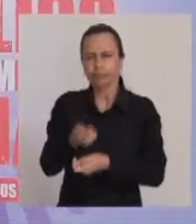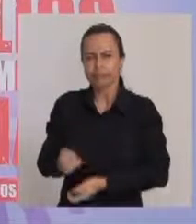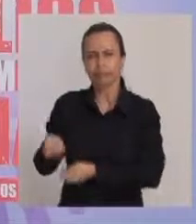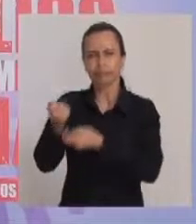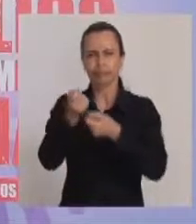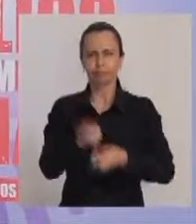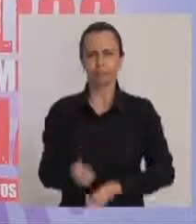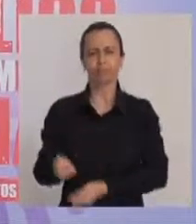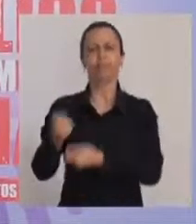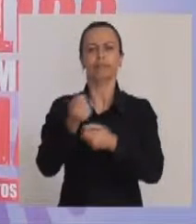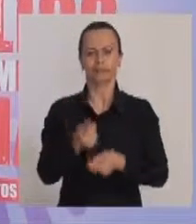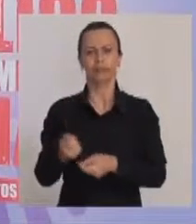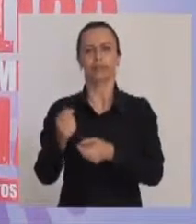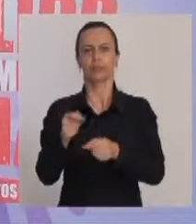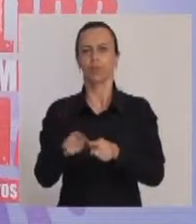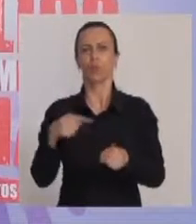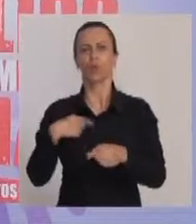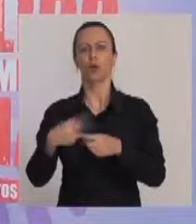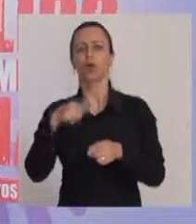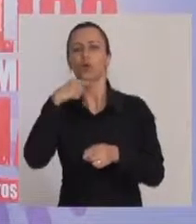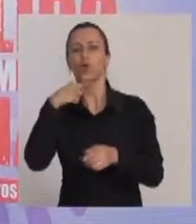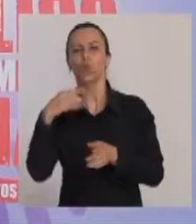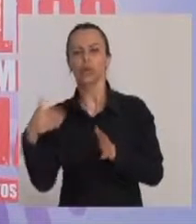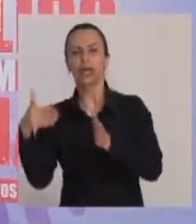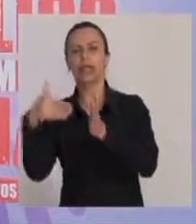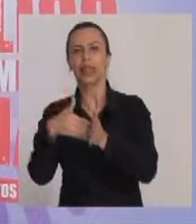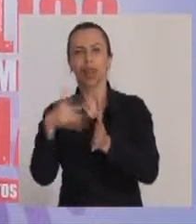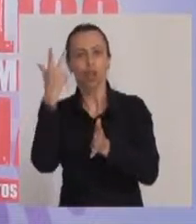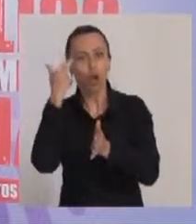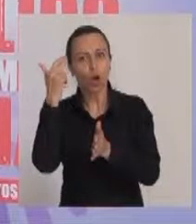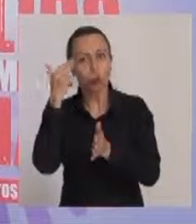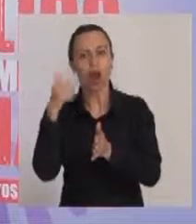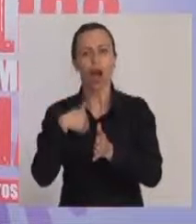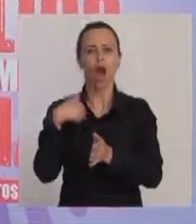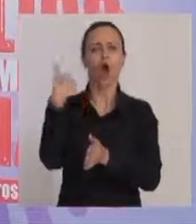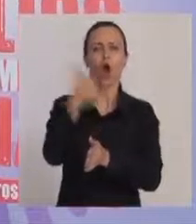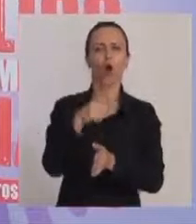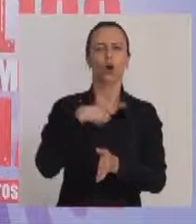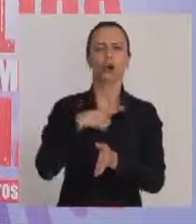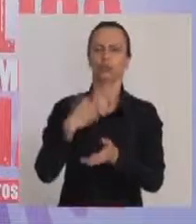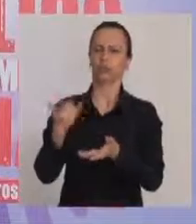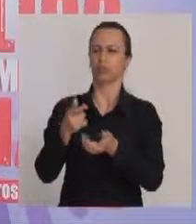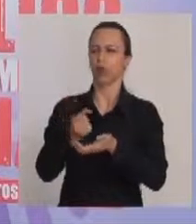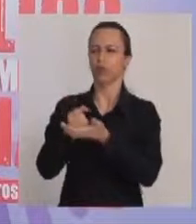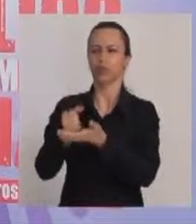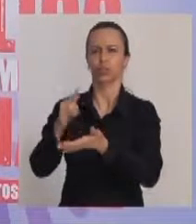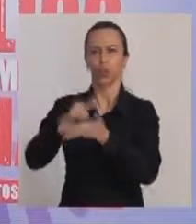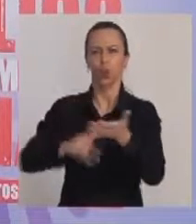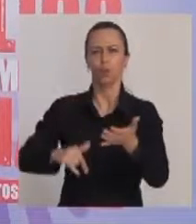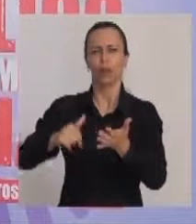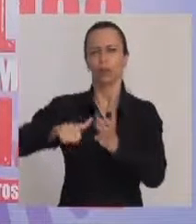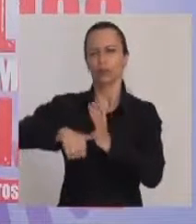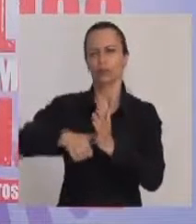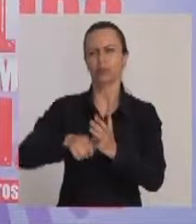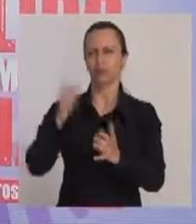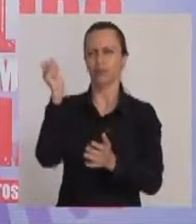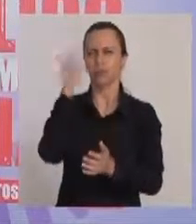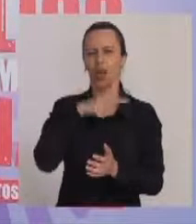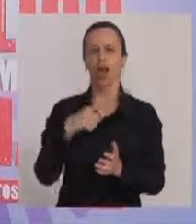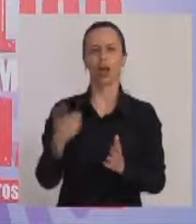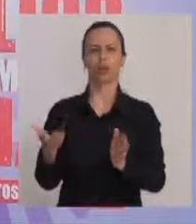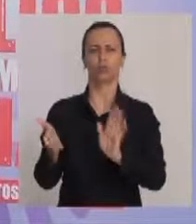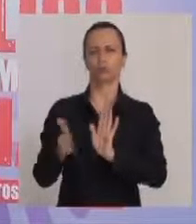aliciam aqueles que estão ali e que encontram alguma barreira ao entrar no Brasil oferecendo documentação